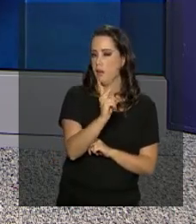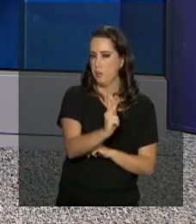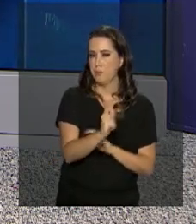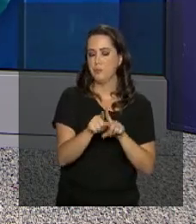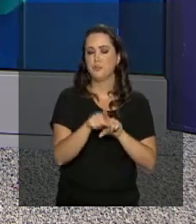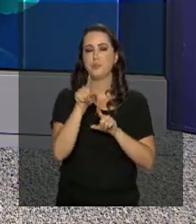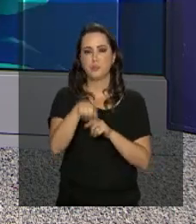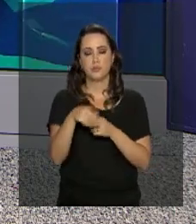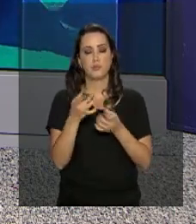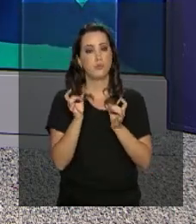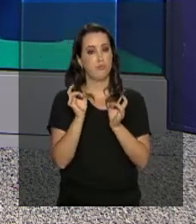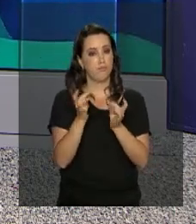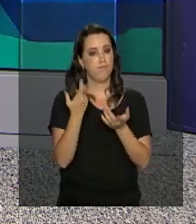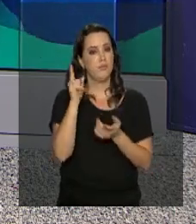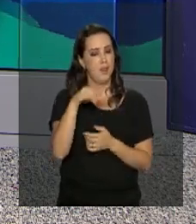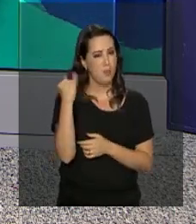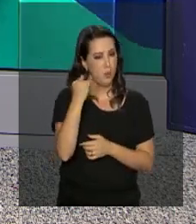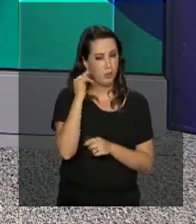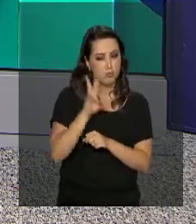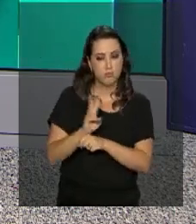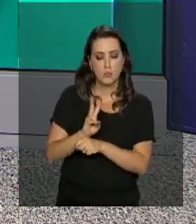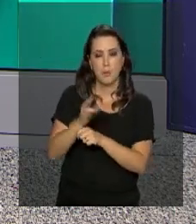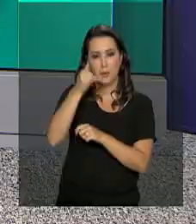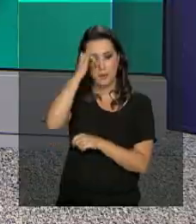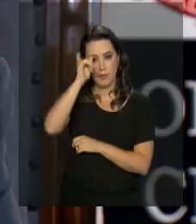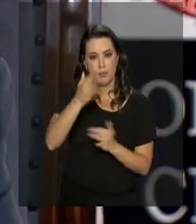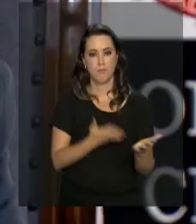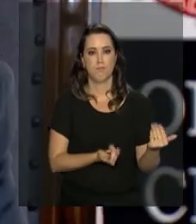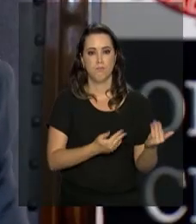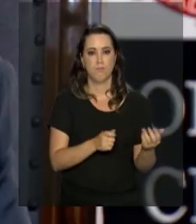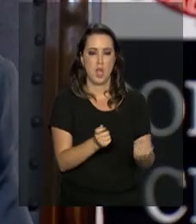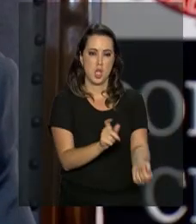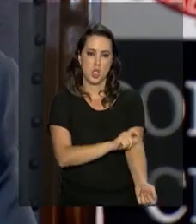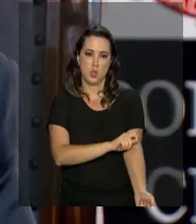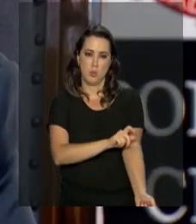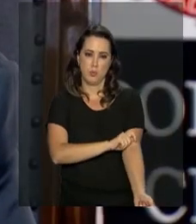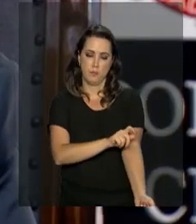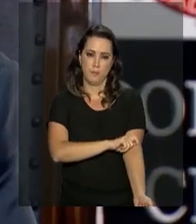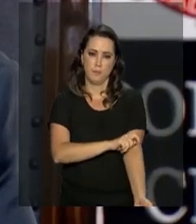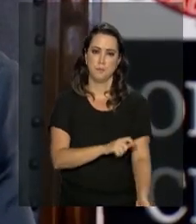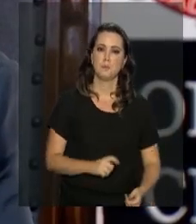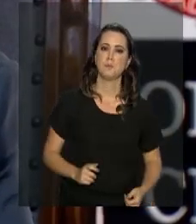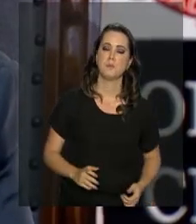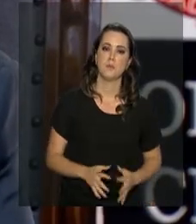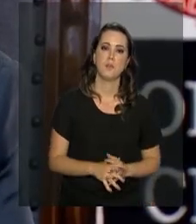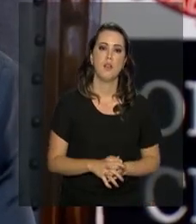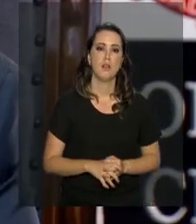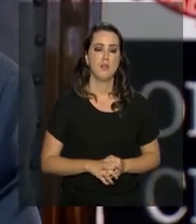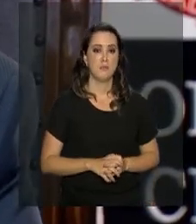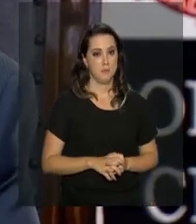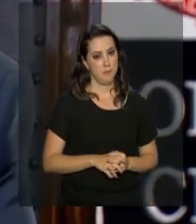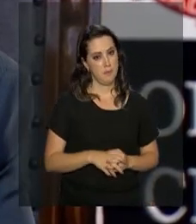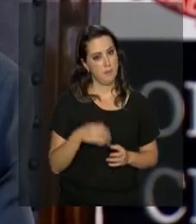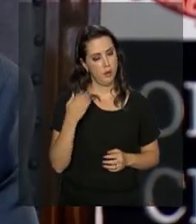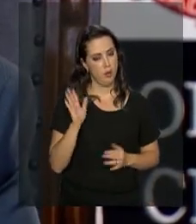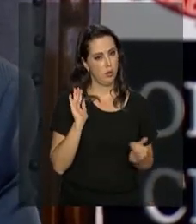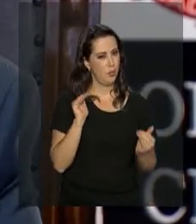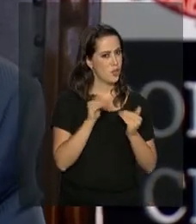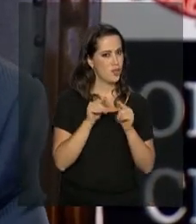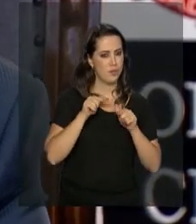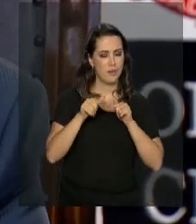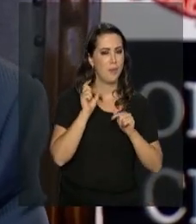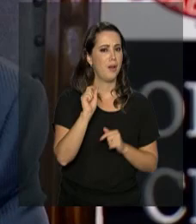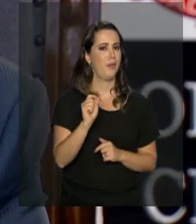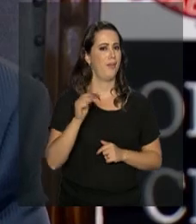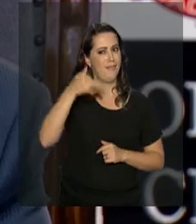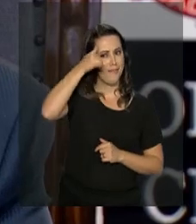é importante para evitar que jovens se viciem. Essa operação, ela visa exatamente a